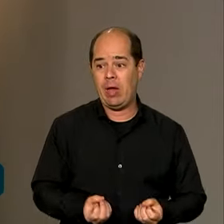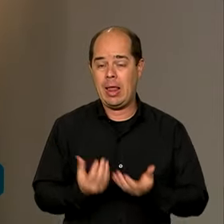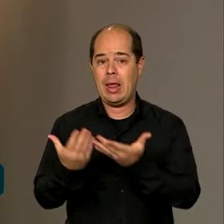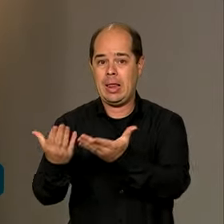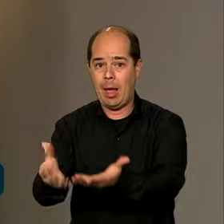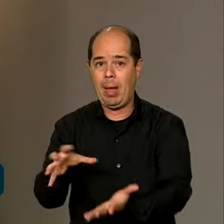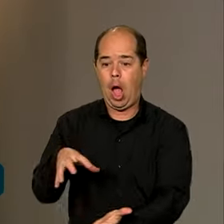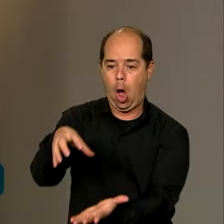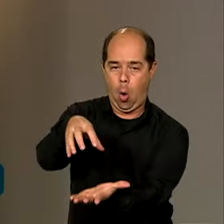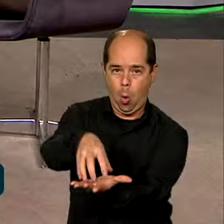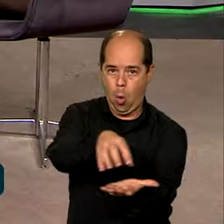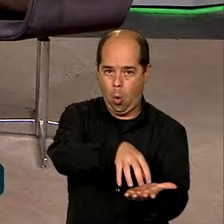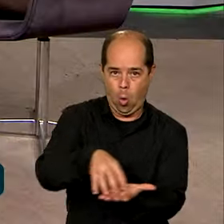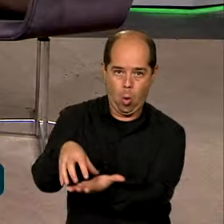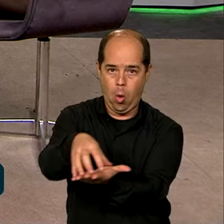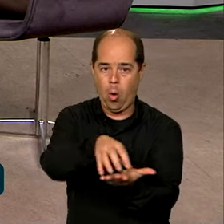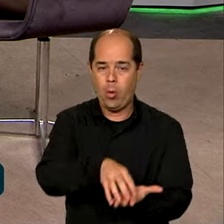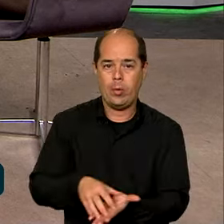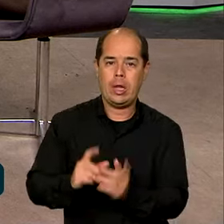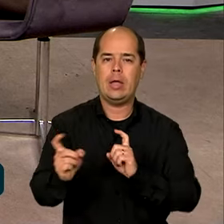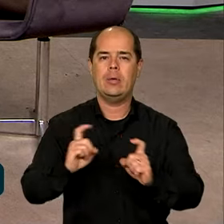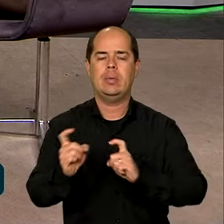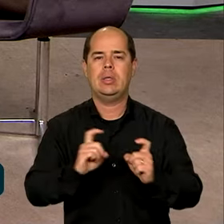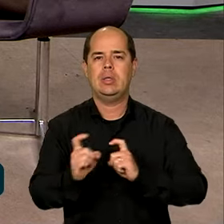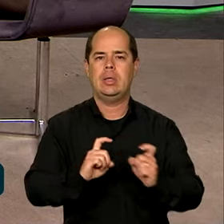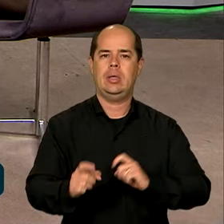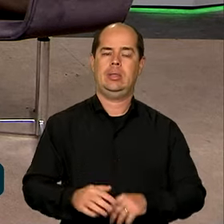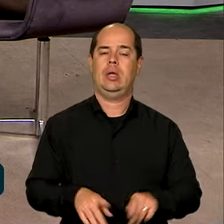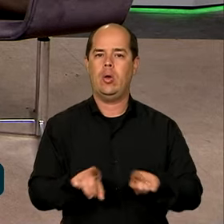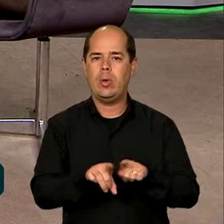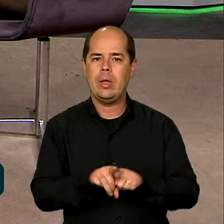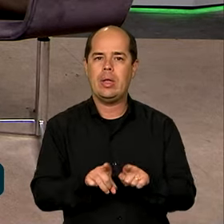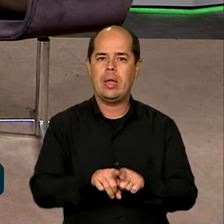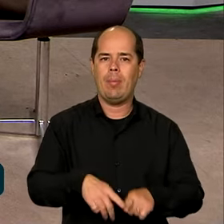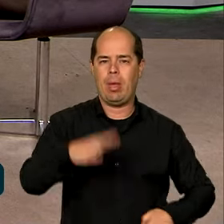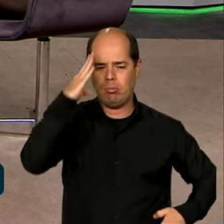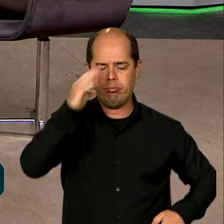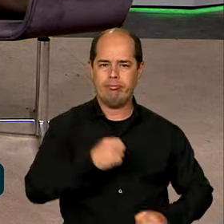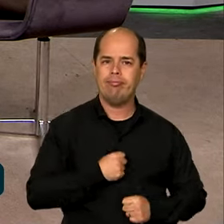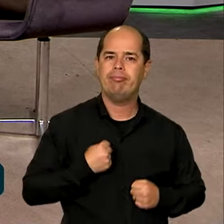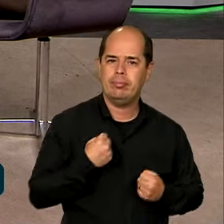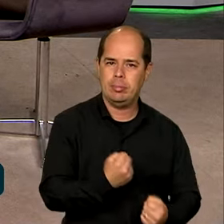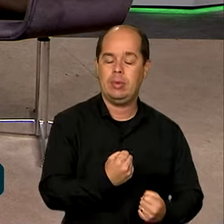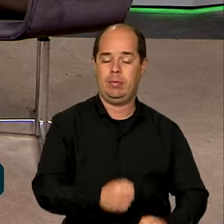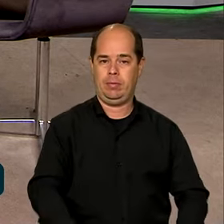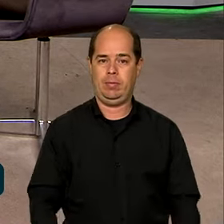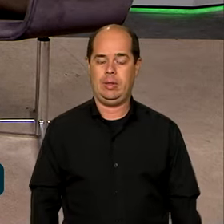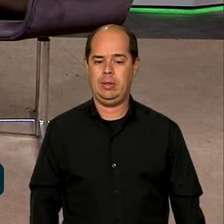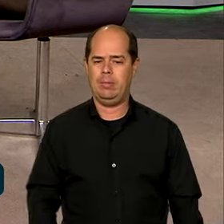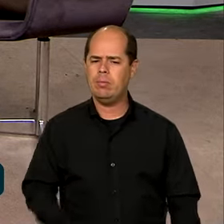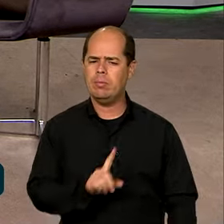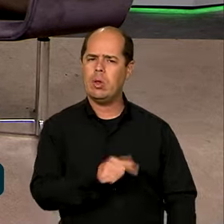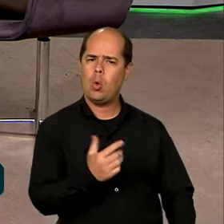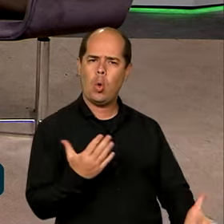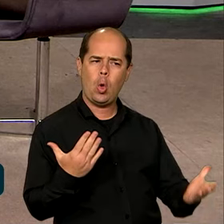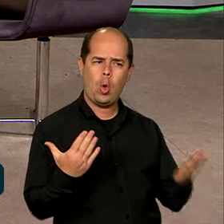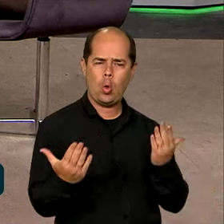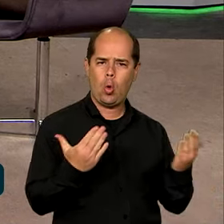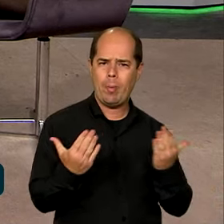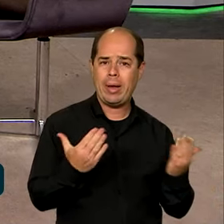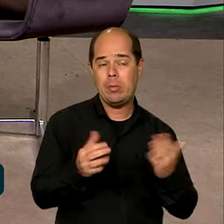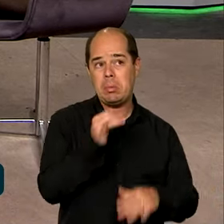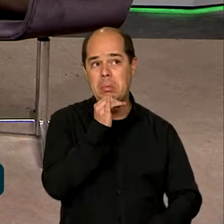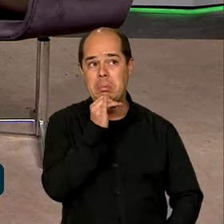pública federal, como também para as forças de segurança e da defesa. Mal comparando, no caso de uma reforma de um